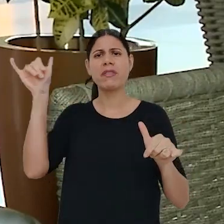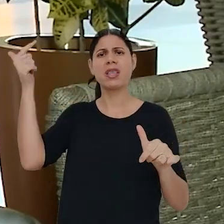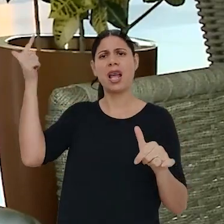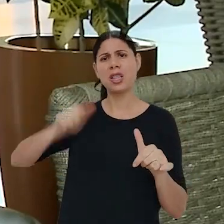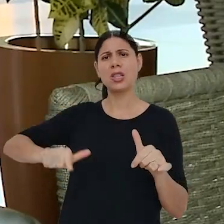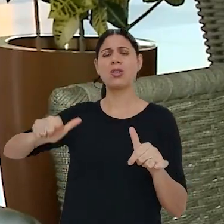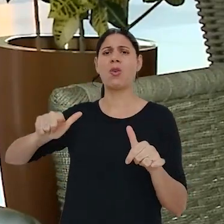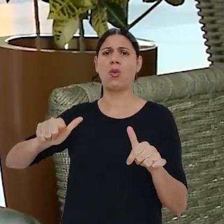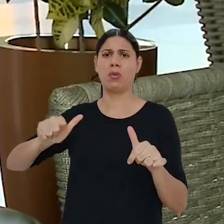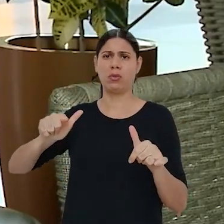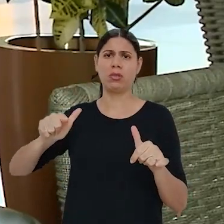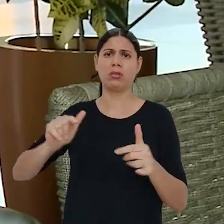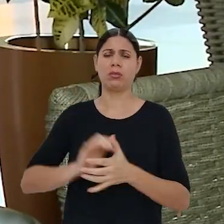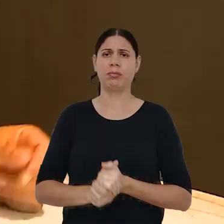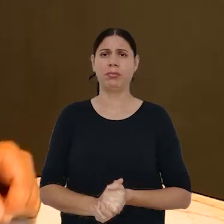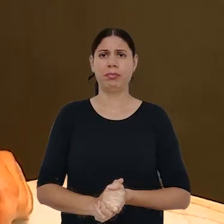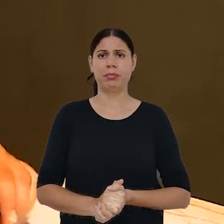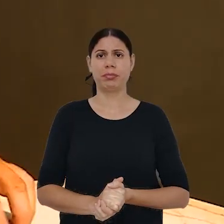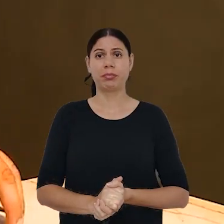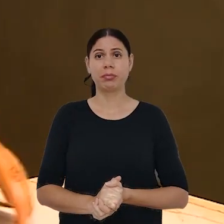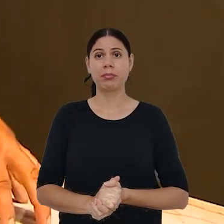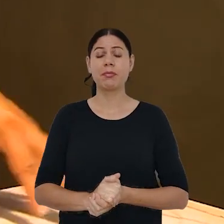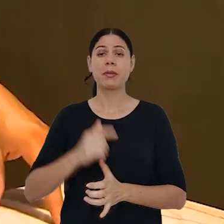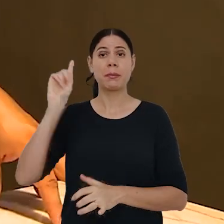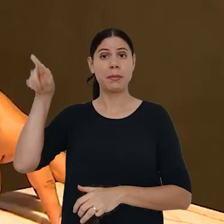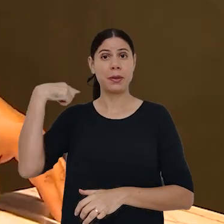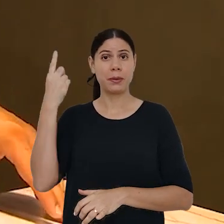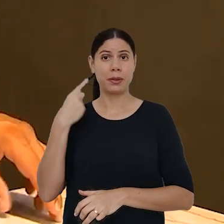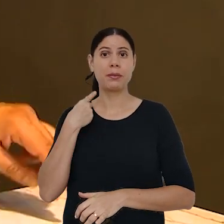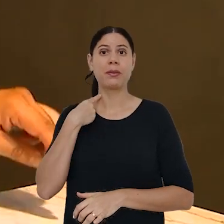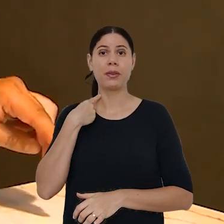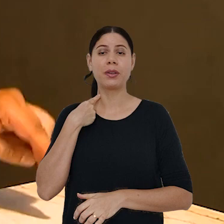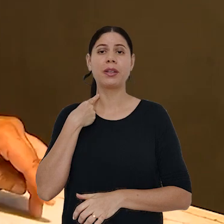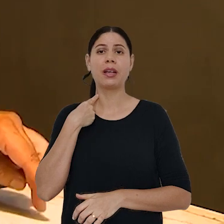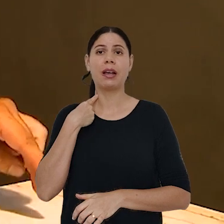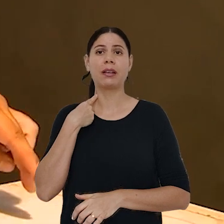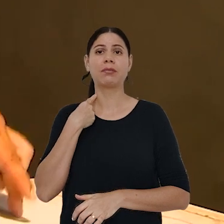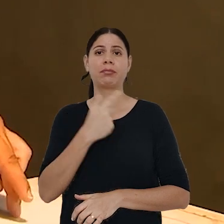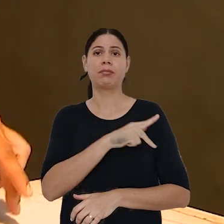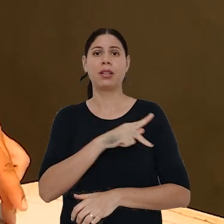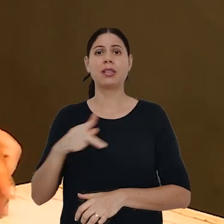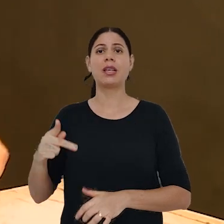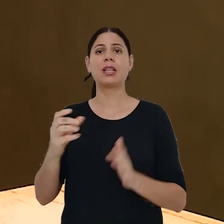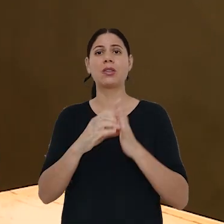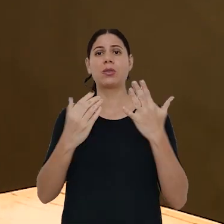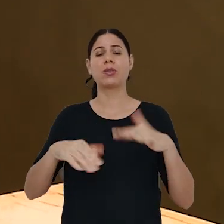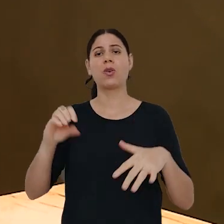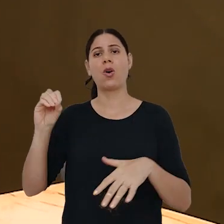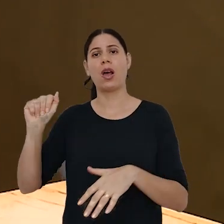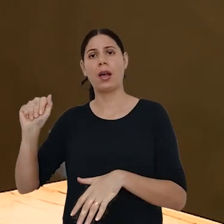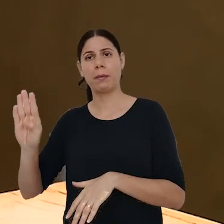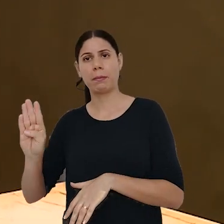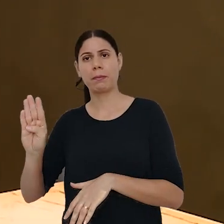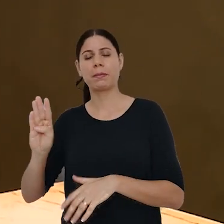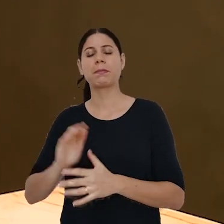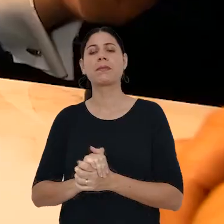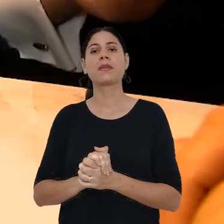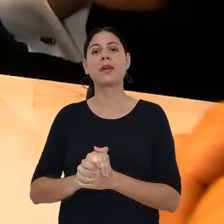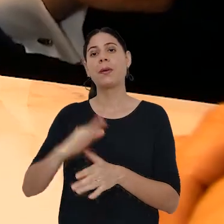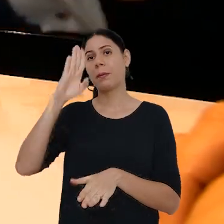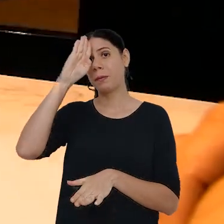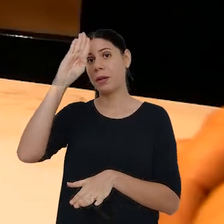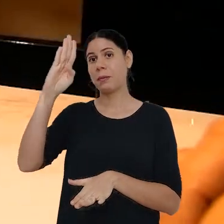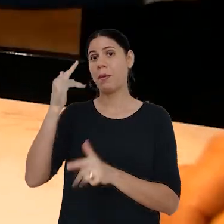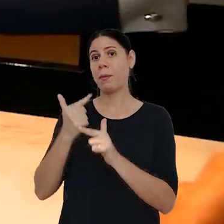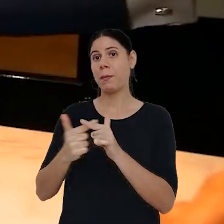aconteça novamente ou, pelo menos, minimizem. Para o advogado e presidente da Comissão de Concursos Públicos da OAB, Max Kolbe,